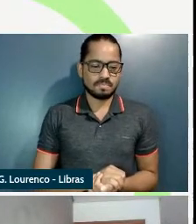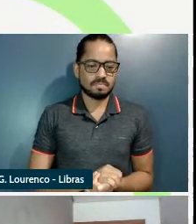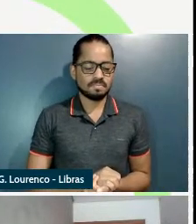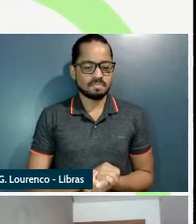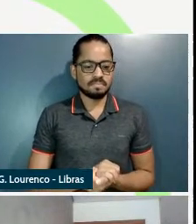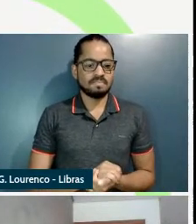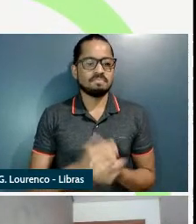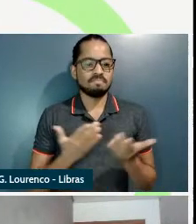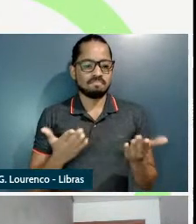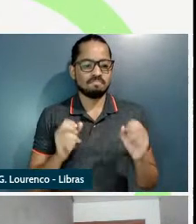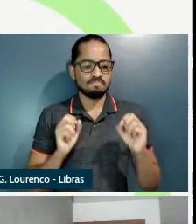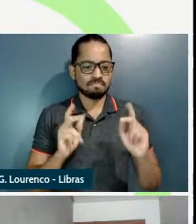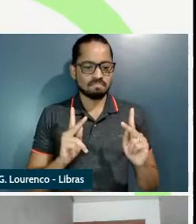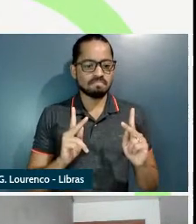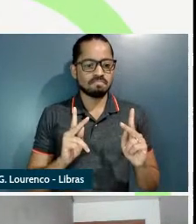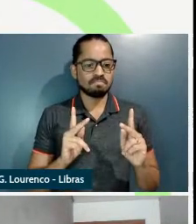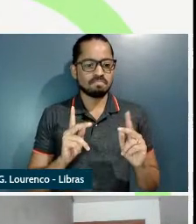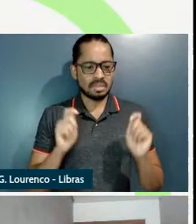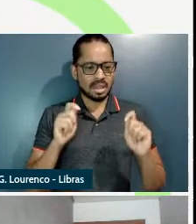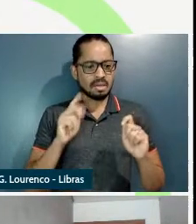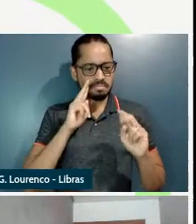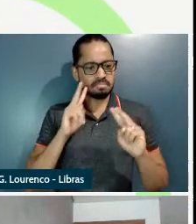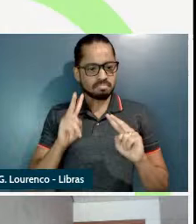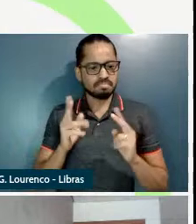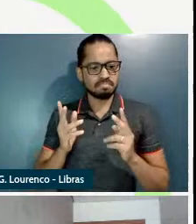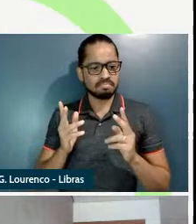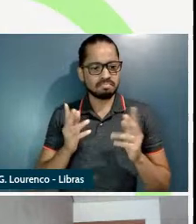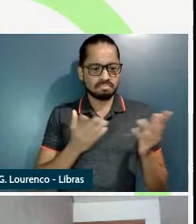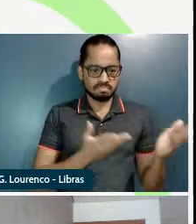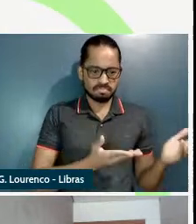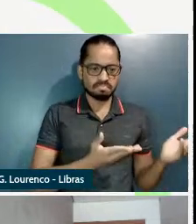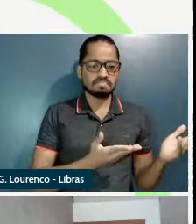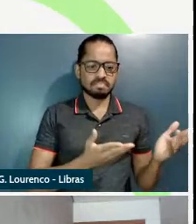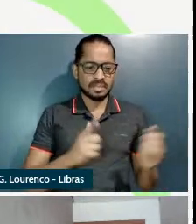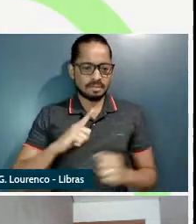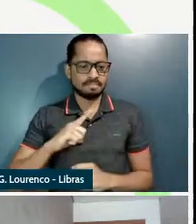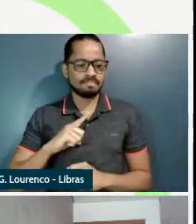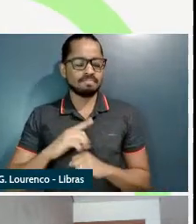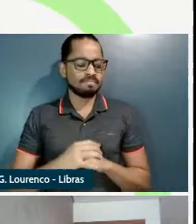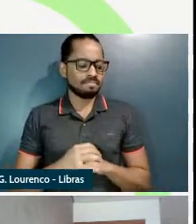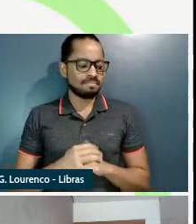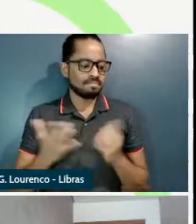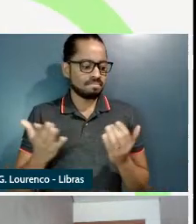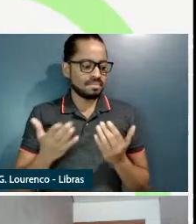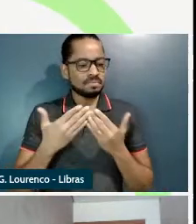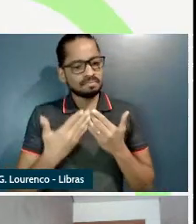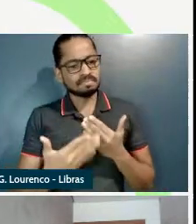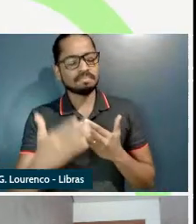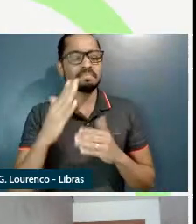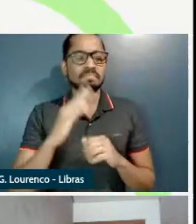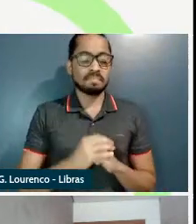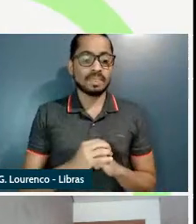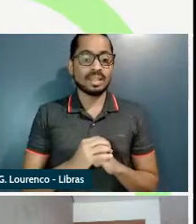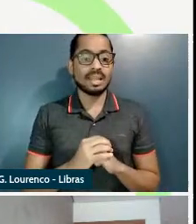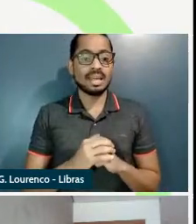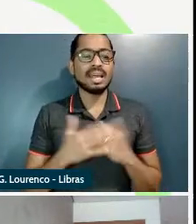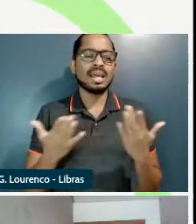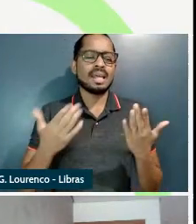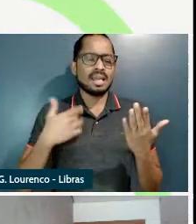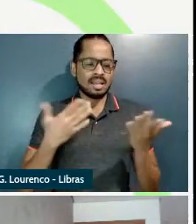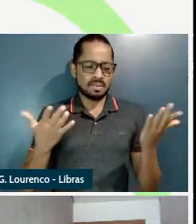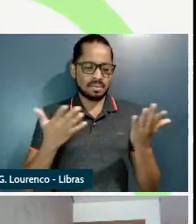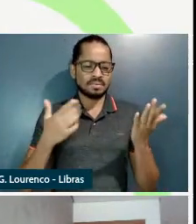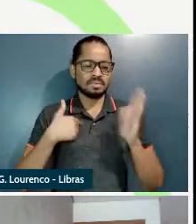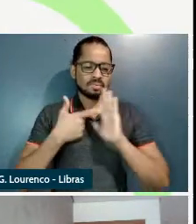Ok então espero que estejam todos me vendo bom vamos lá então o trabalho que eu vou apresentar